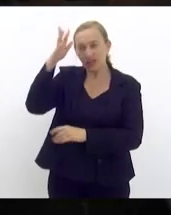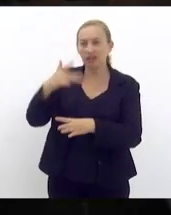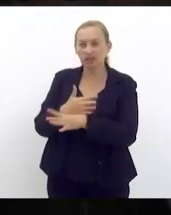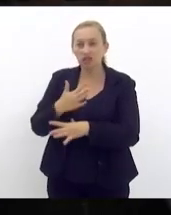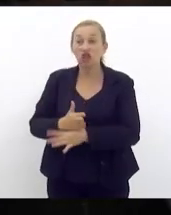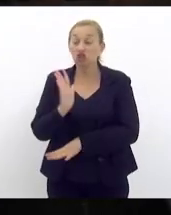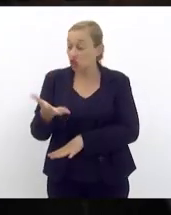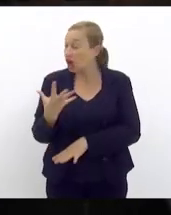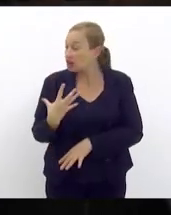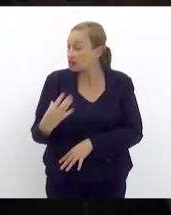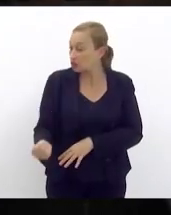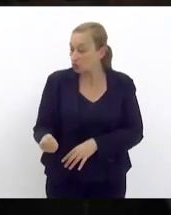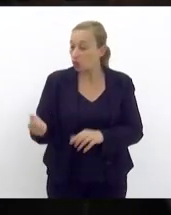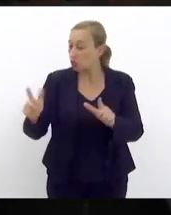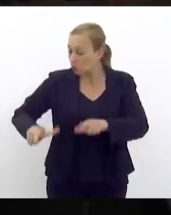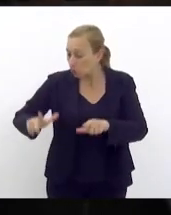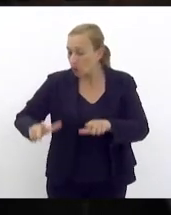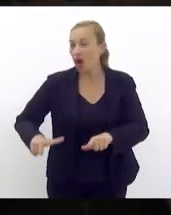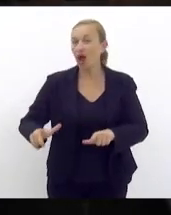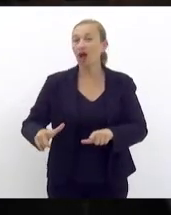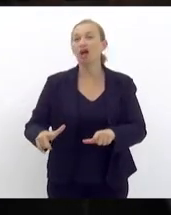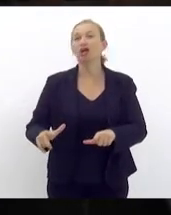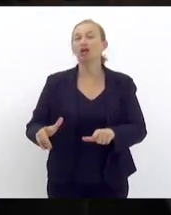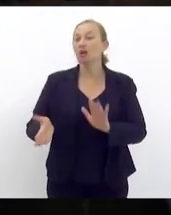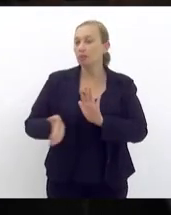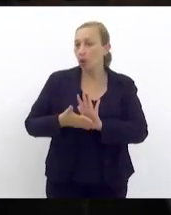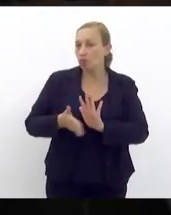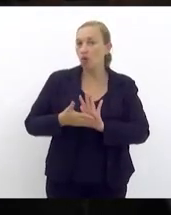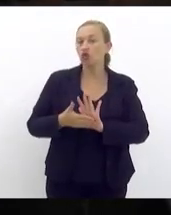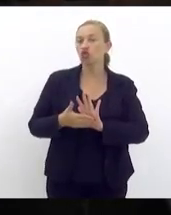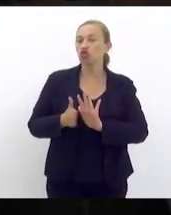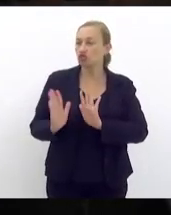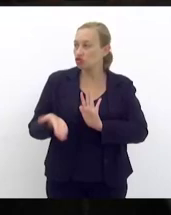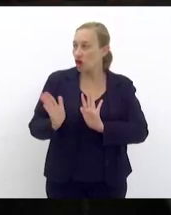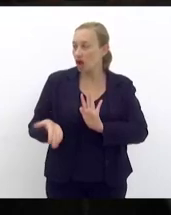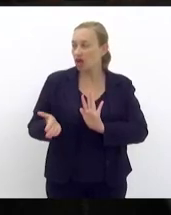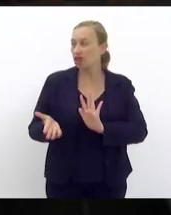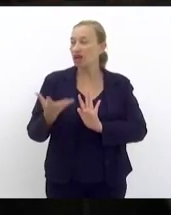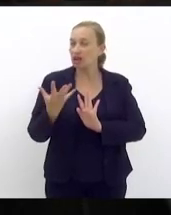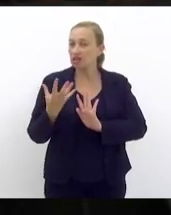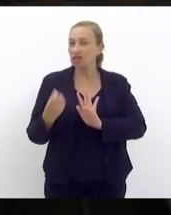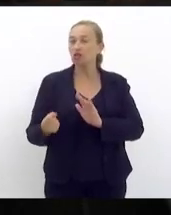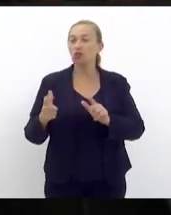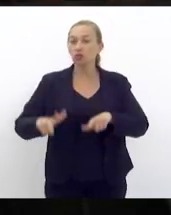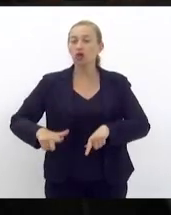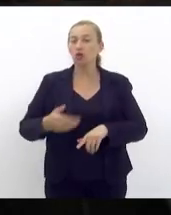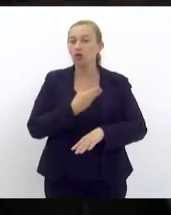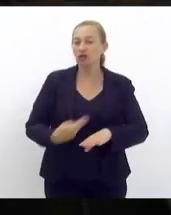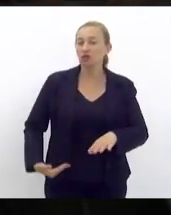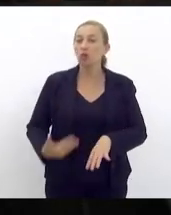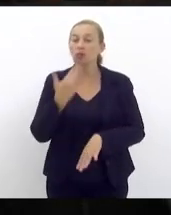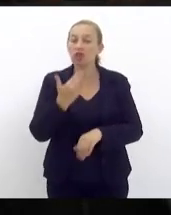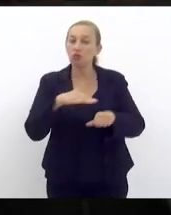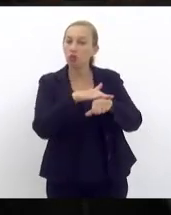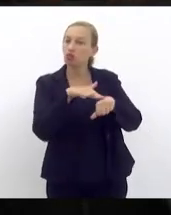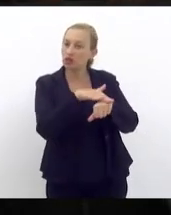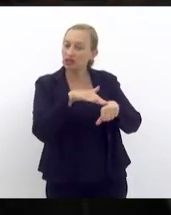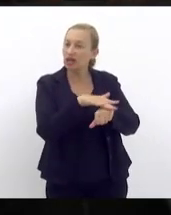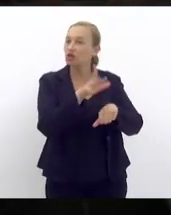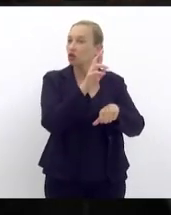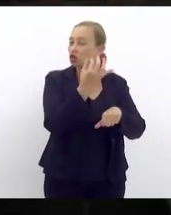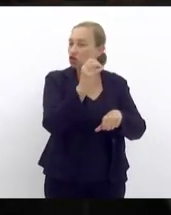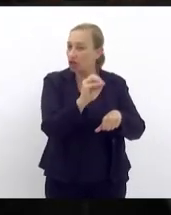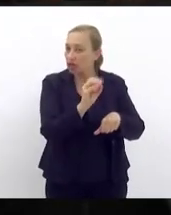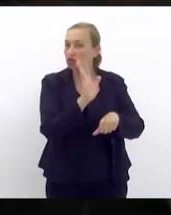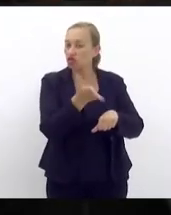já aceitou o local que a gente vem propondo o Rogério já aceitou o local o governador pediu para que eu conversasse com o Rogério que já aceitou o